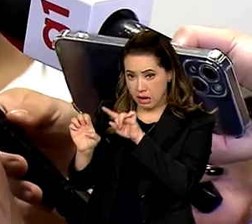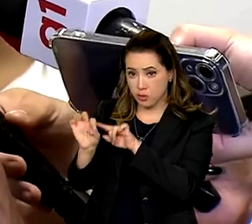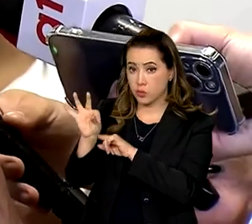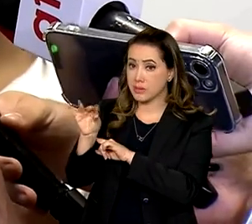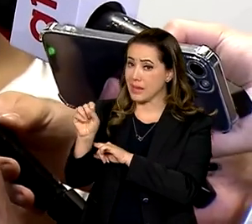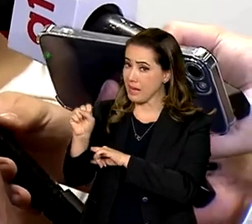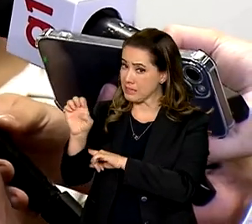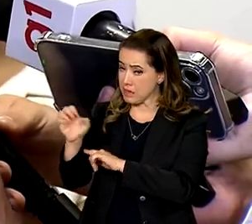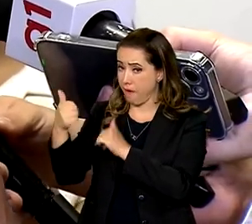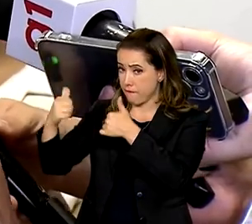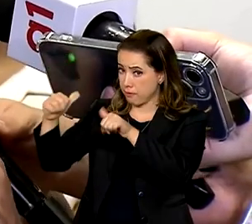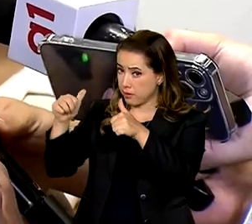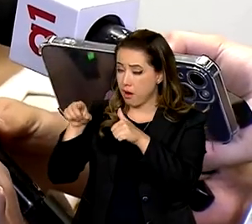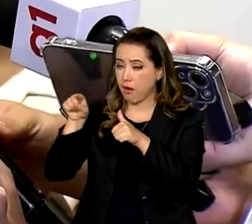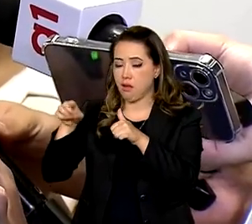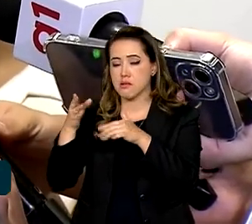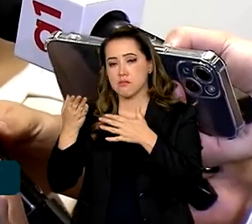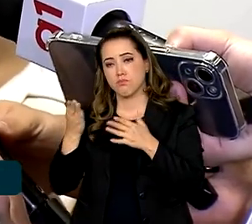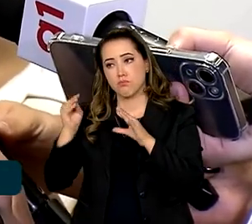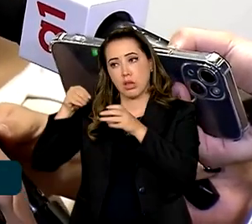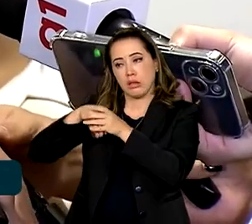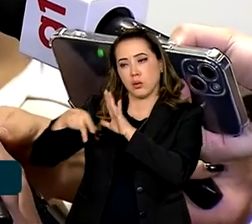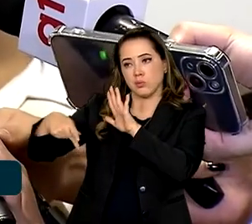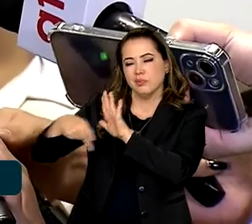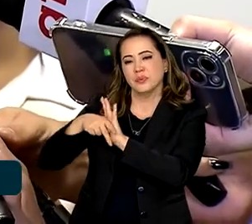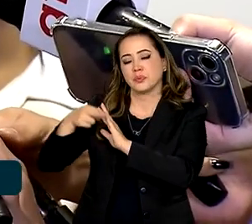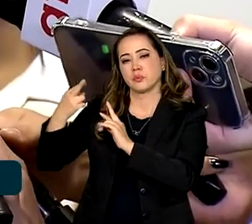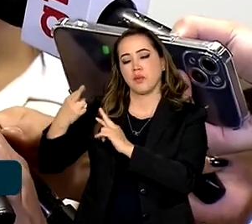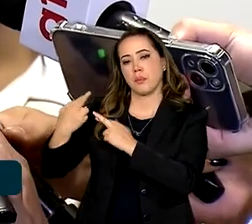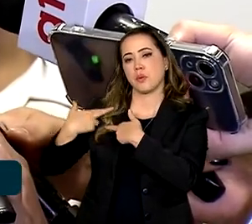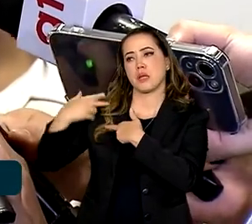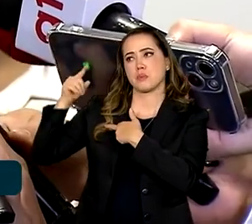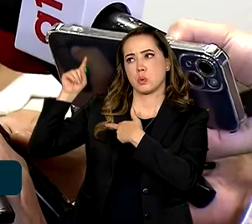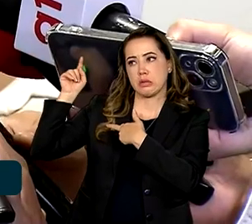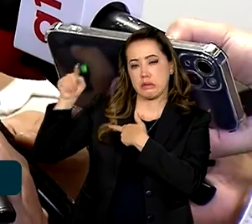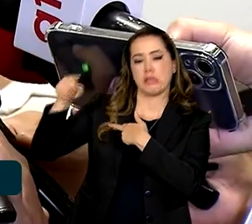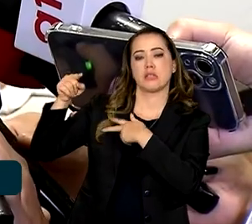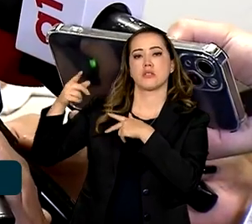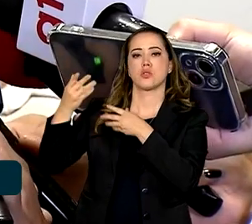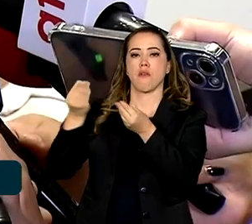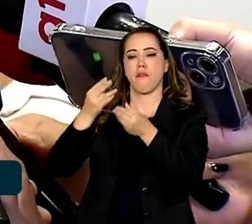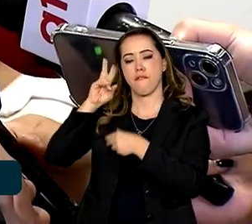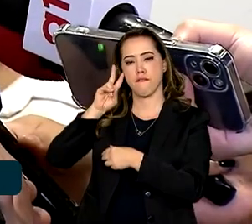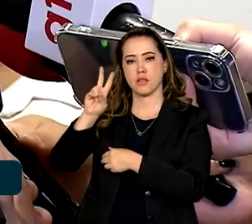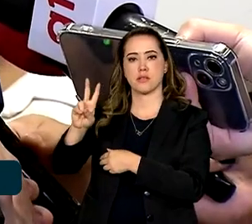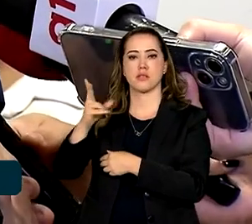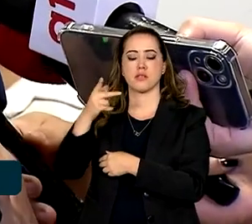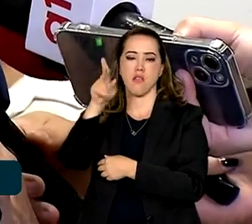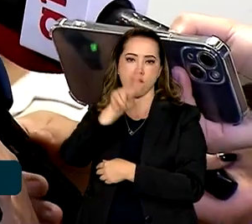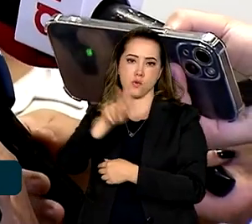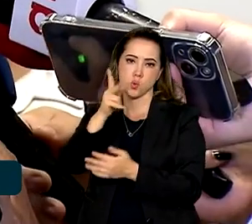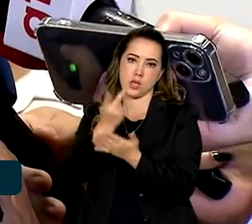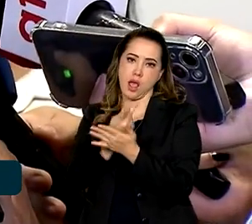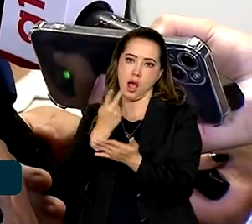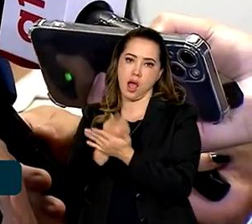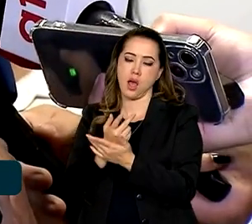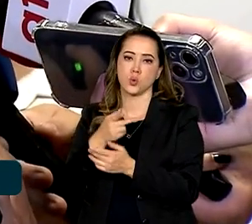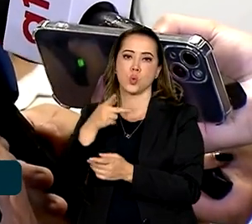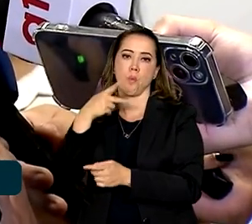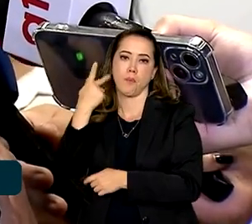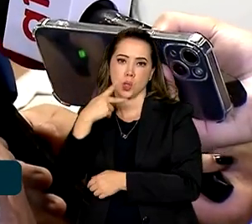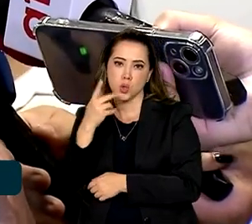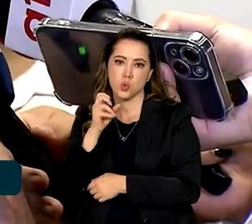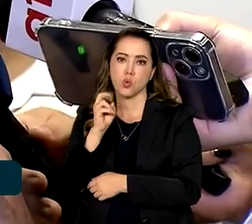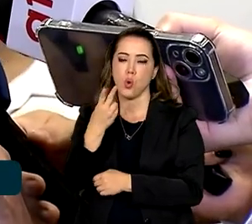o tribunal possa avaliar, dentro da sua competência para analisar abuso de poder político, abuso de poder econômico no processo